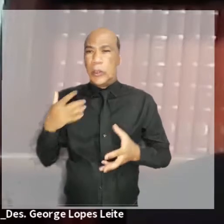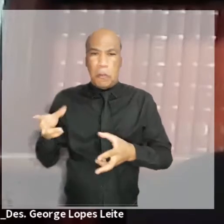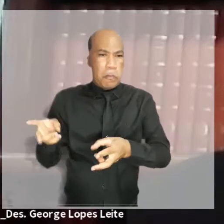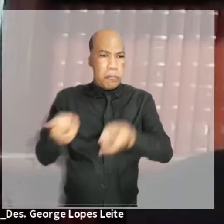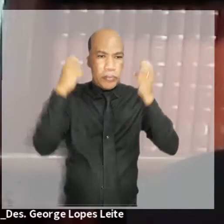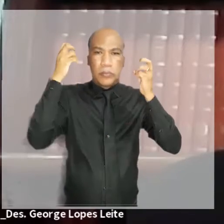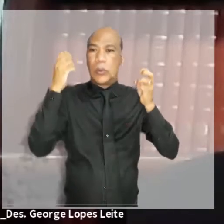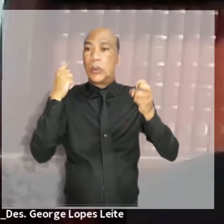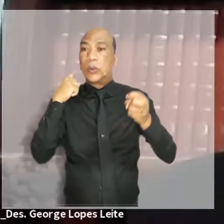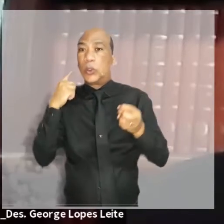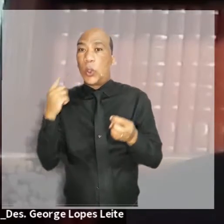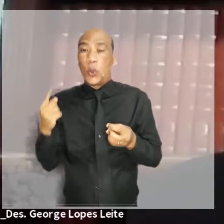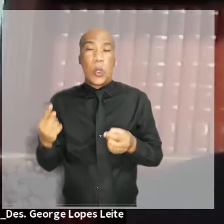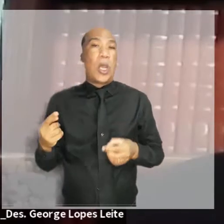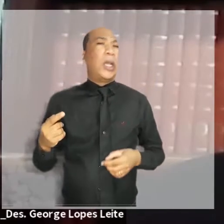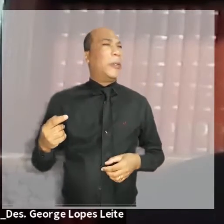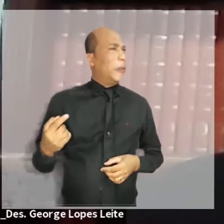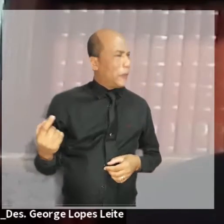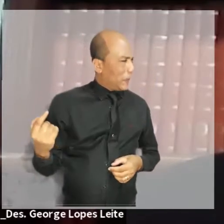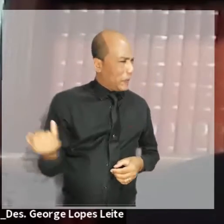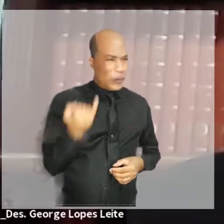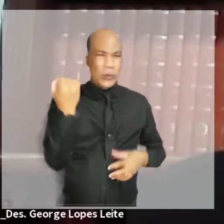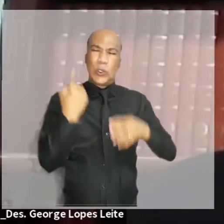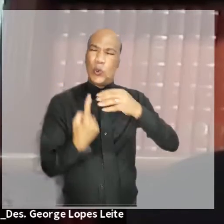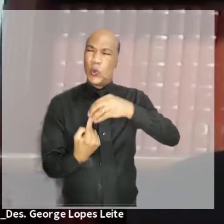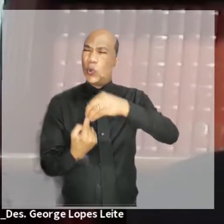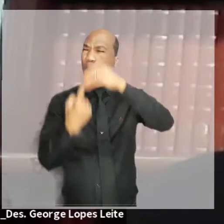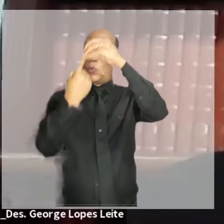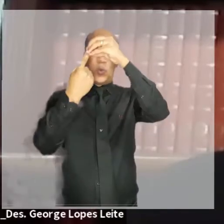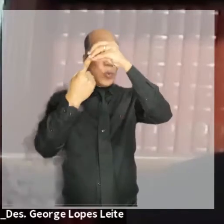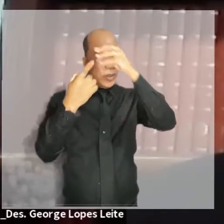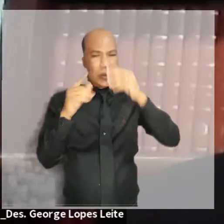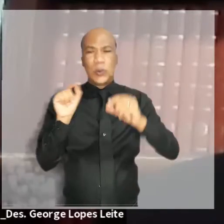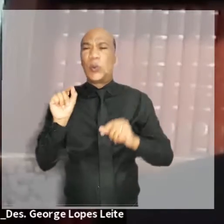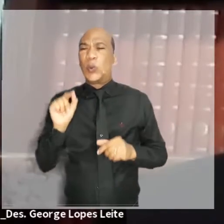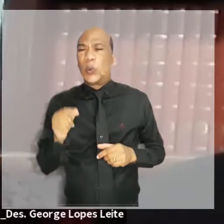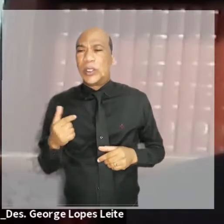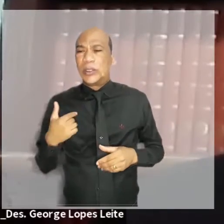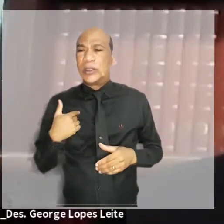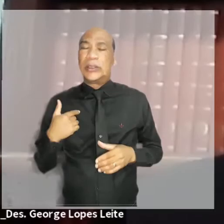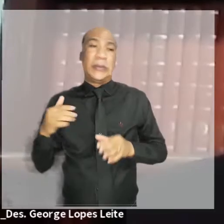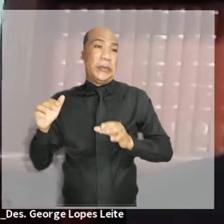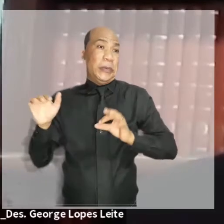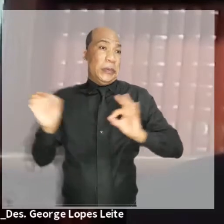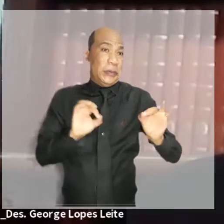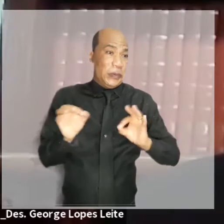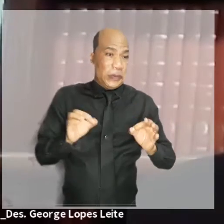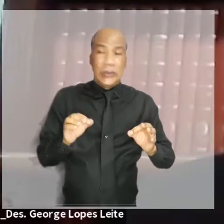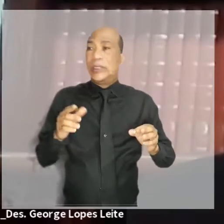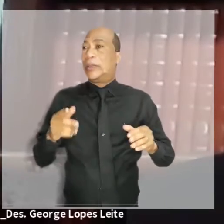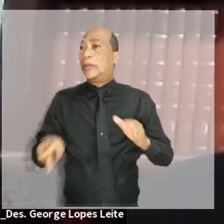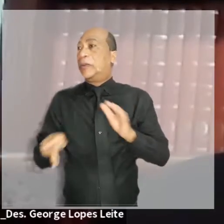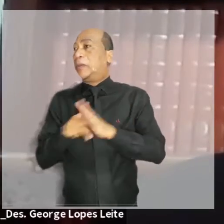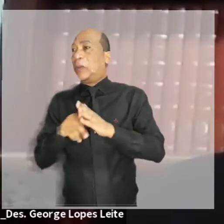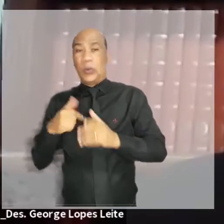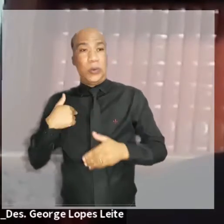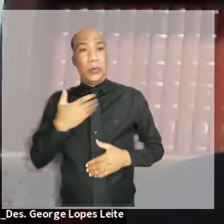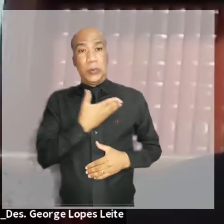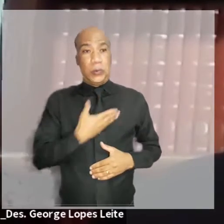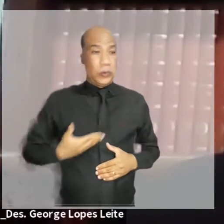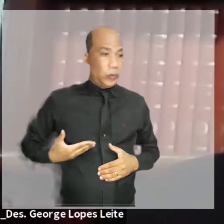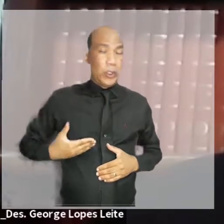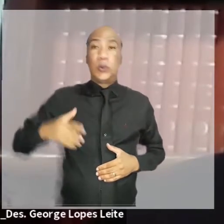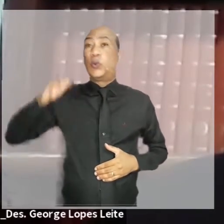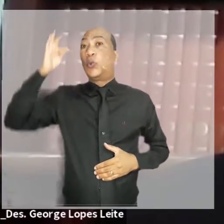inovação, buscando compreender e apropriar-se dela, por considerá-lo como a única alternativa viável para